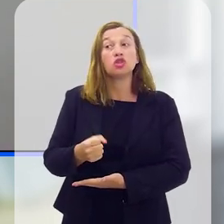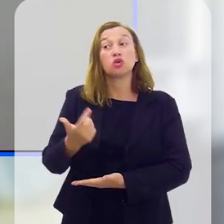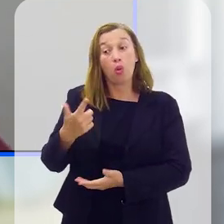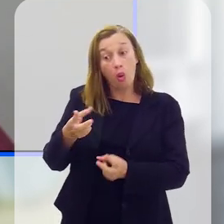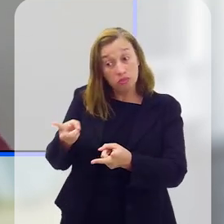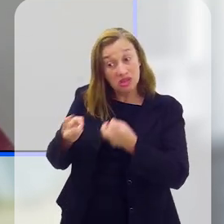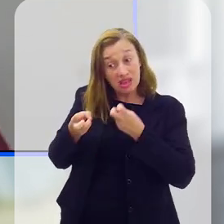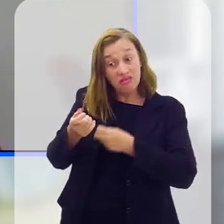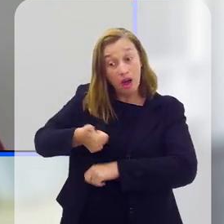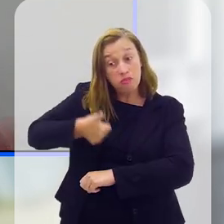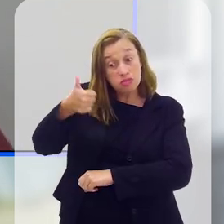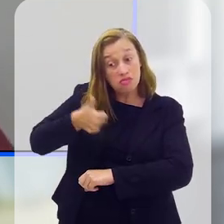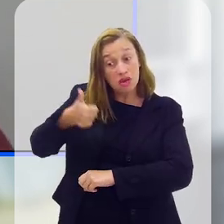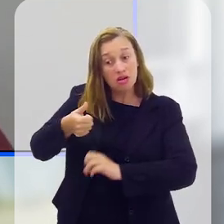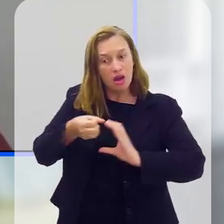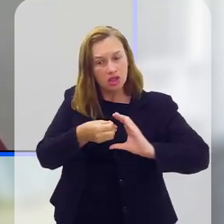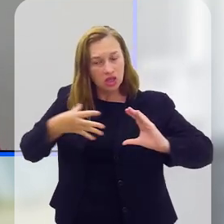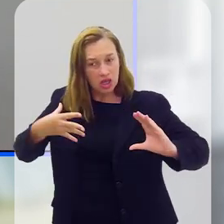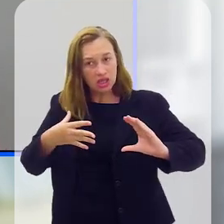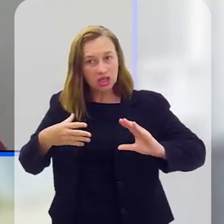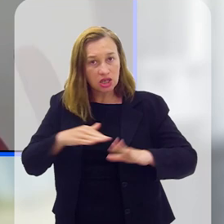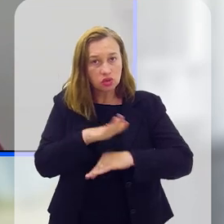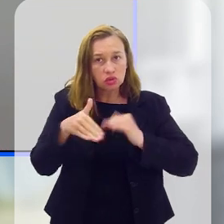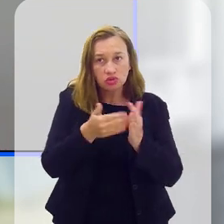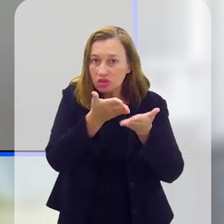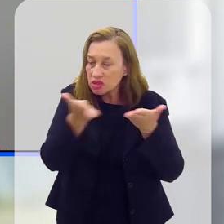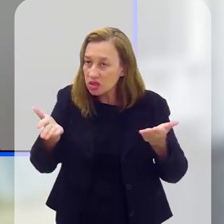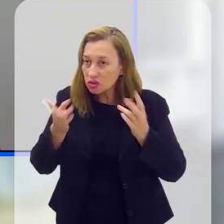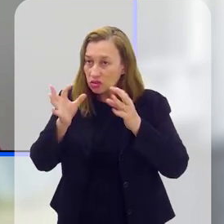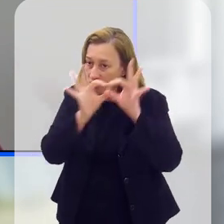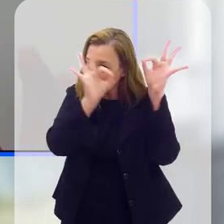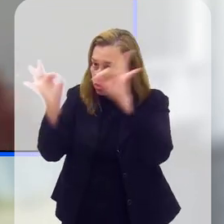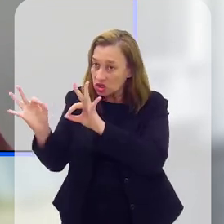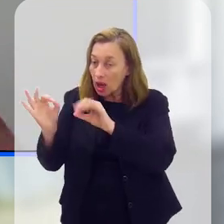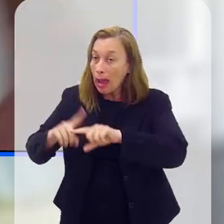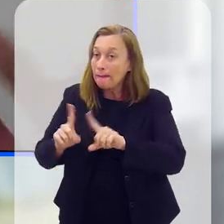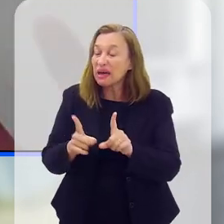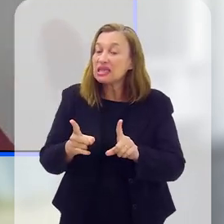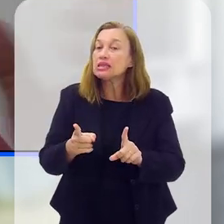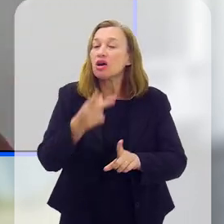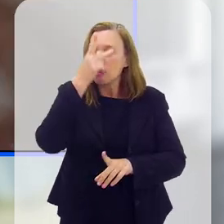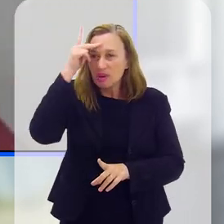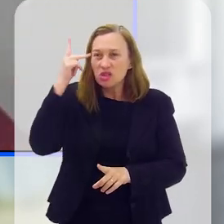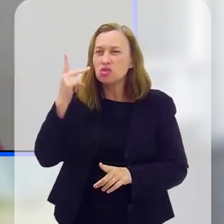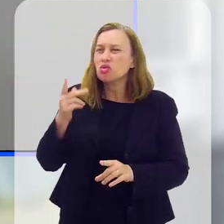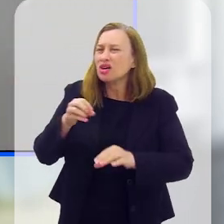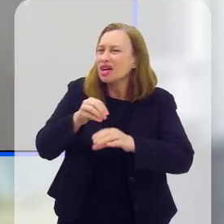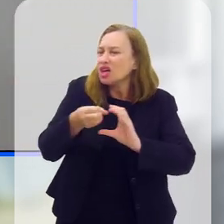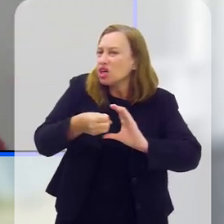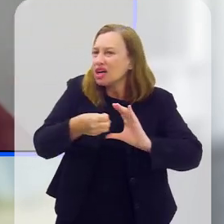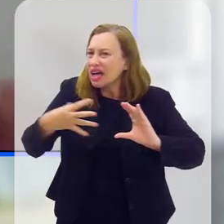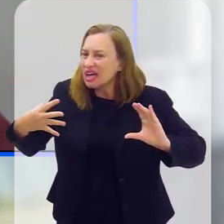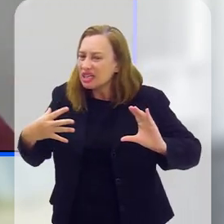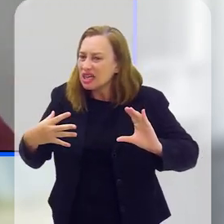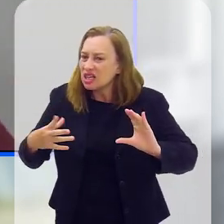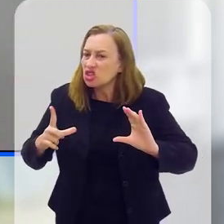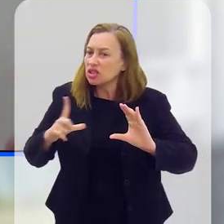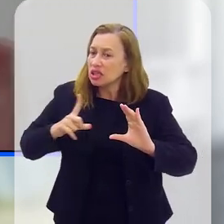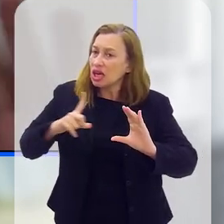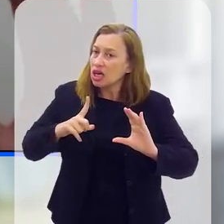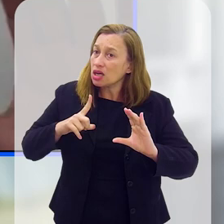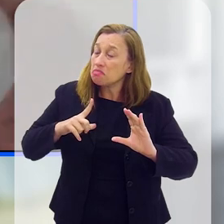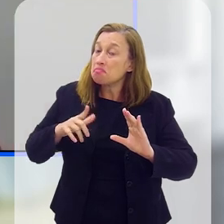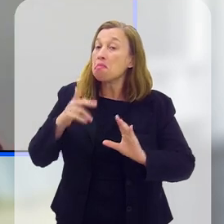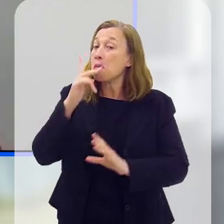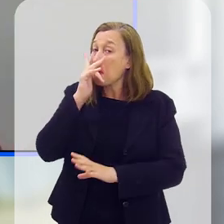Mais uma vez, só pra deixar claro pra todo mundo que nos assiste. Porém, Flávia, se alguém apresenta esses sinais, ou alguns desses sinais,